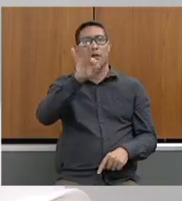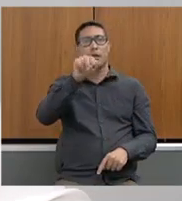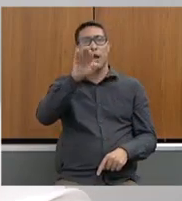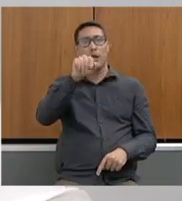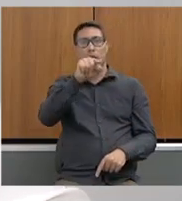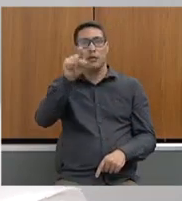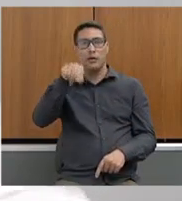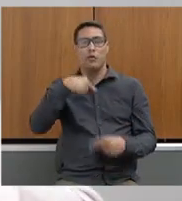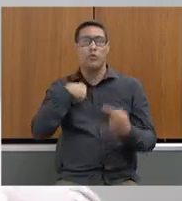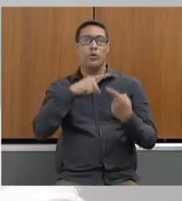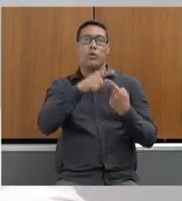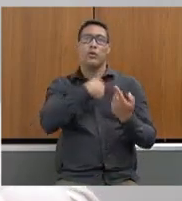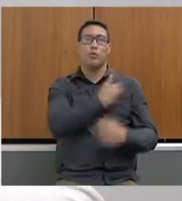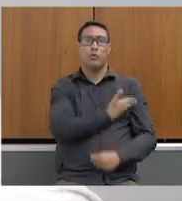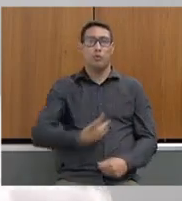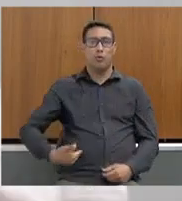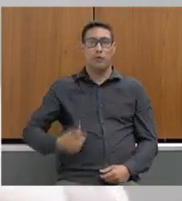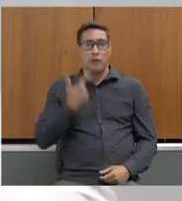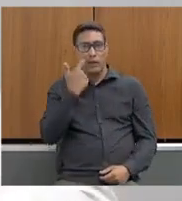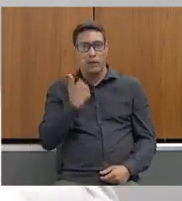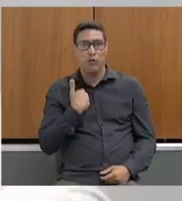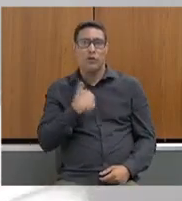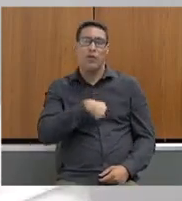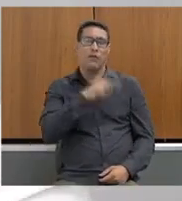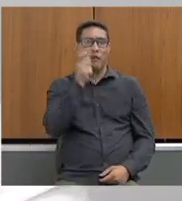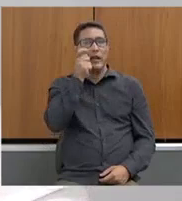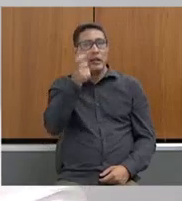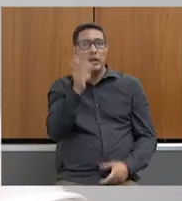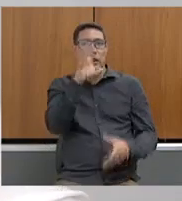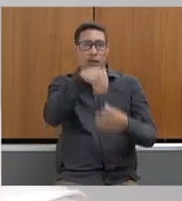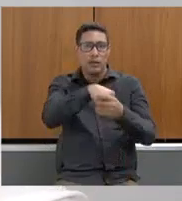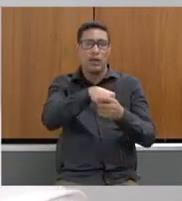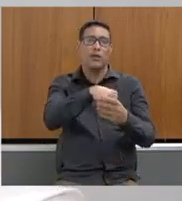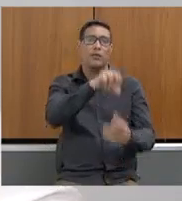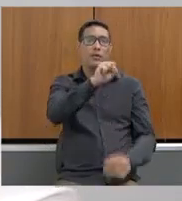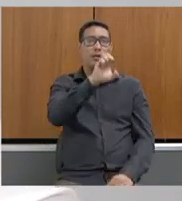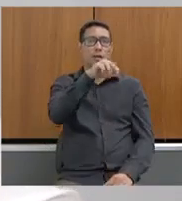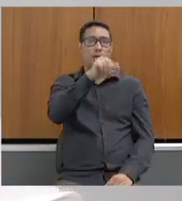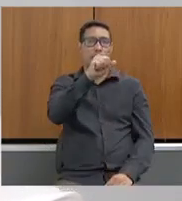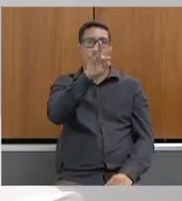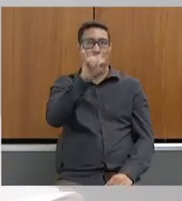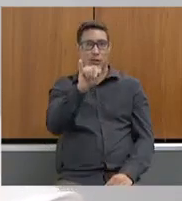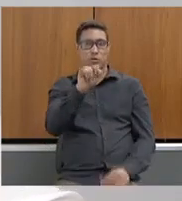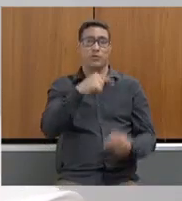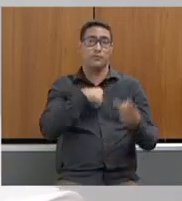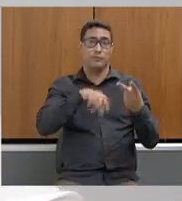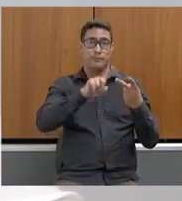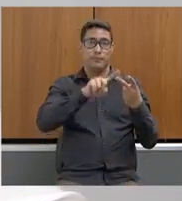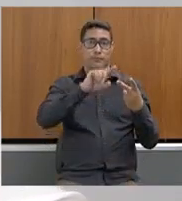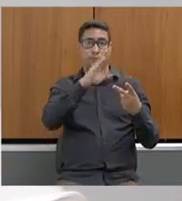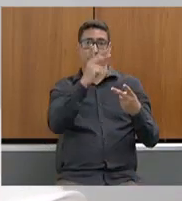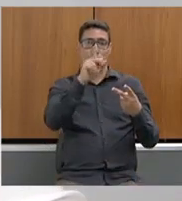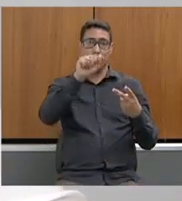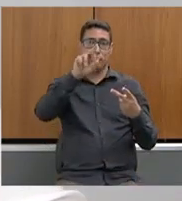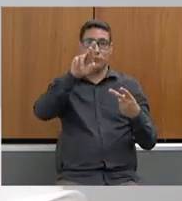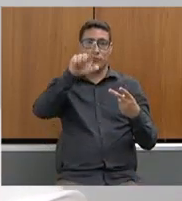de interesses considerando a atuação da FIENG dentro da CEMAD. Segunda pergunta. Charles Soares.